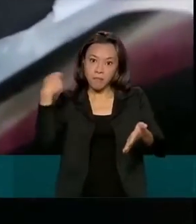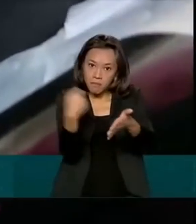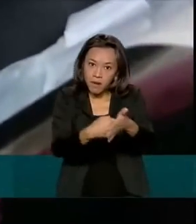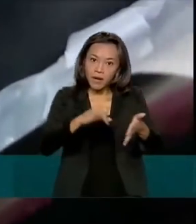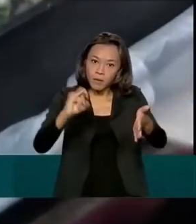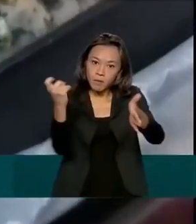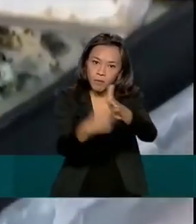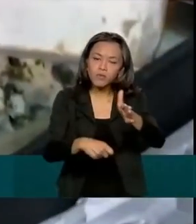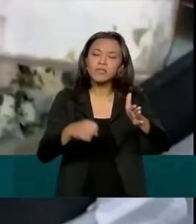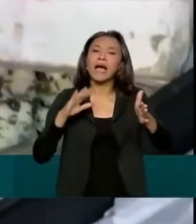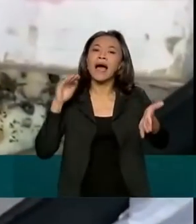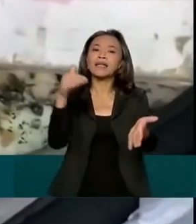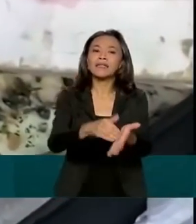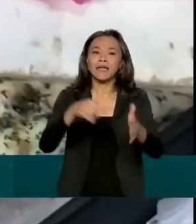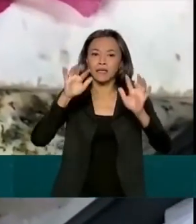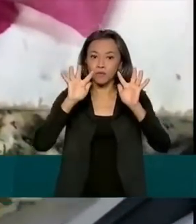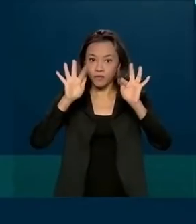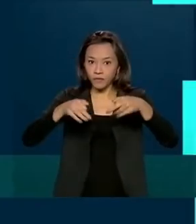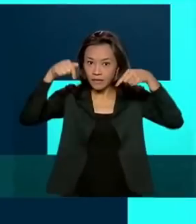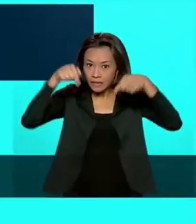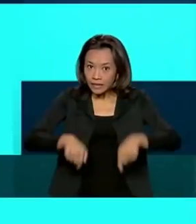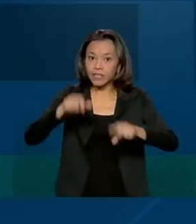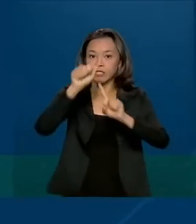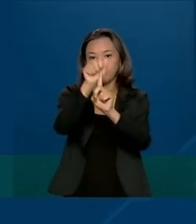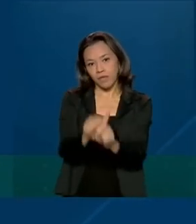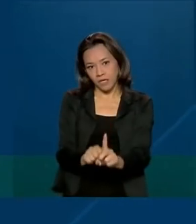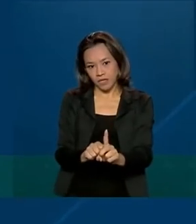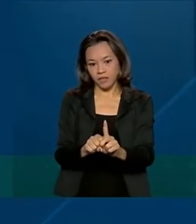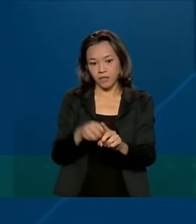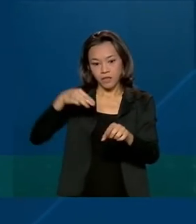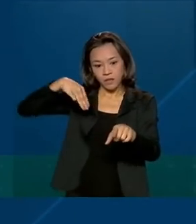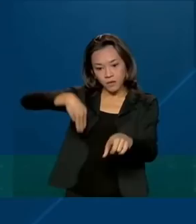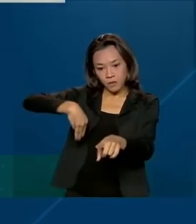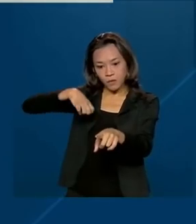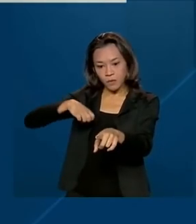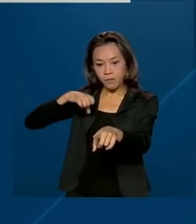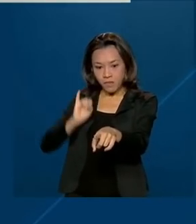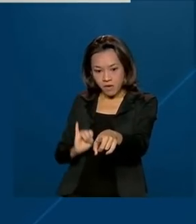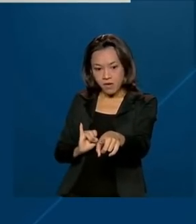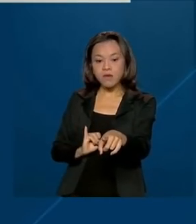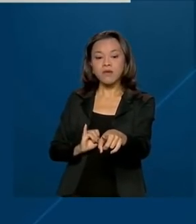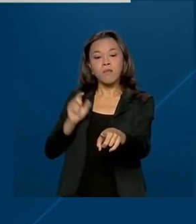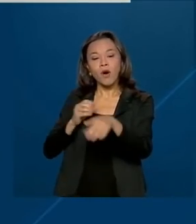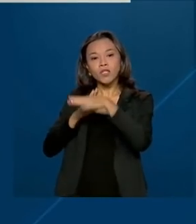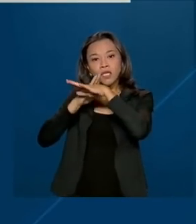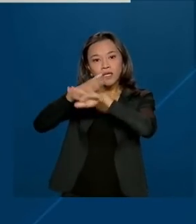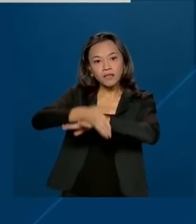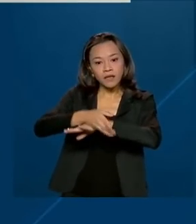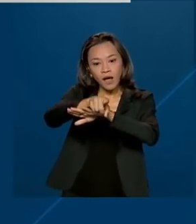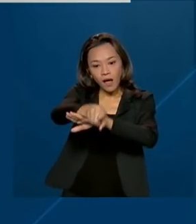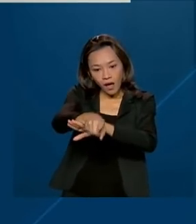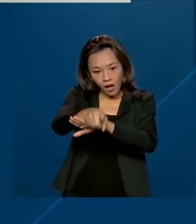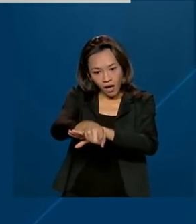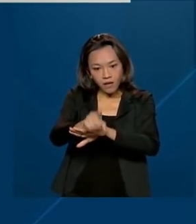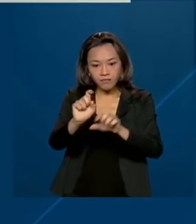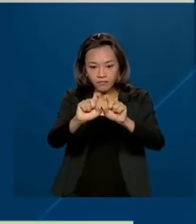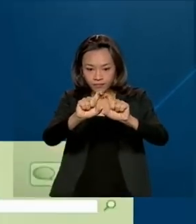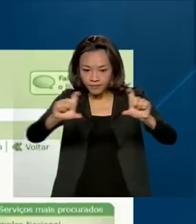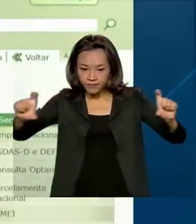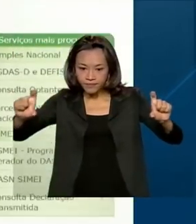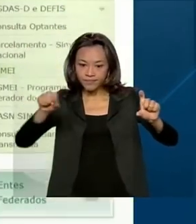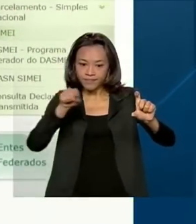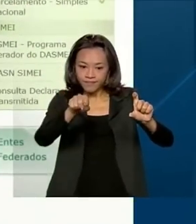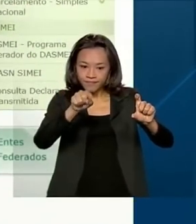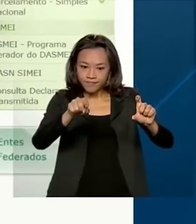suas dívidas até o final deste mês. O MEI pode consultar os débitos pendentes no portal do Simples Nacional da Receita